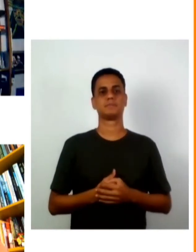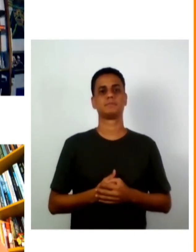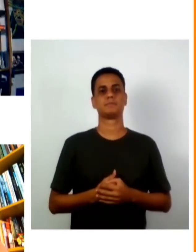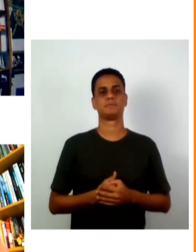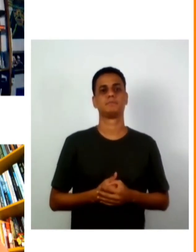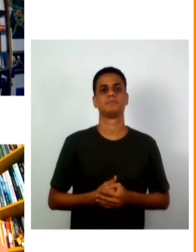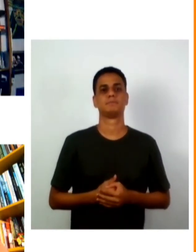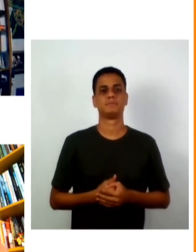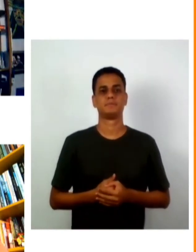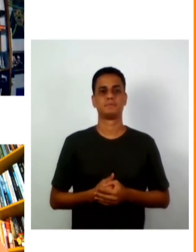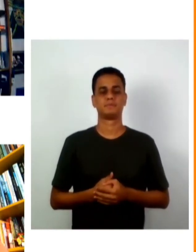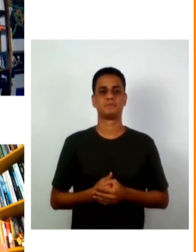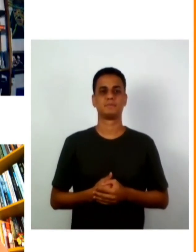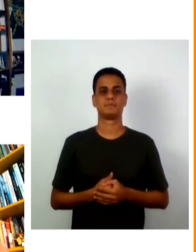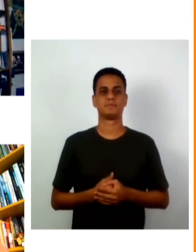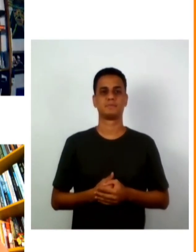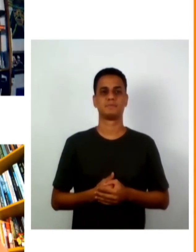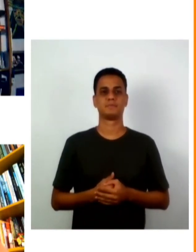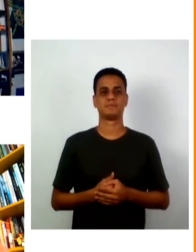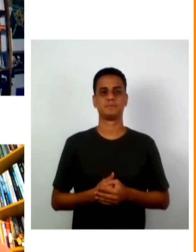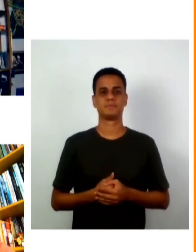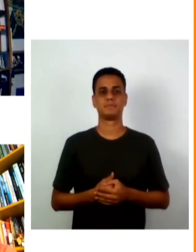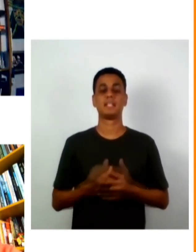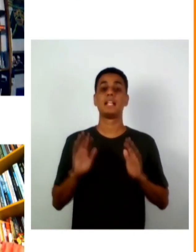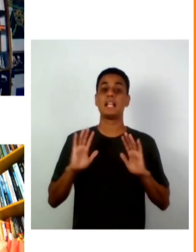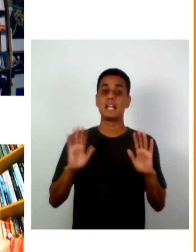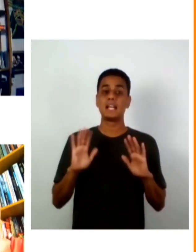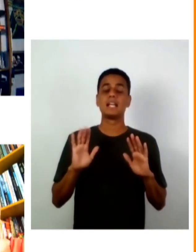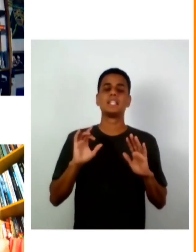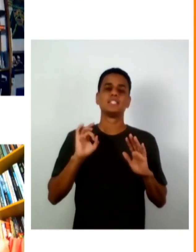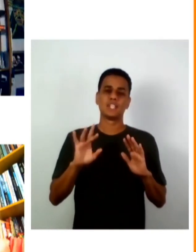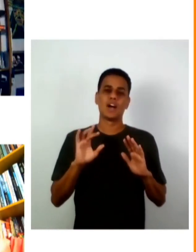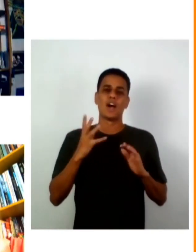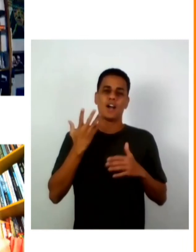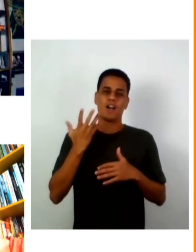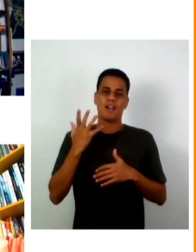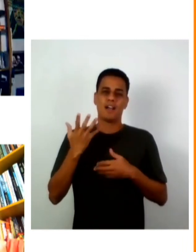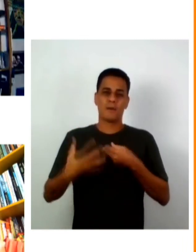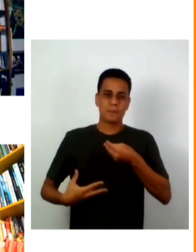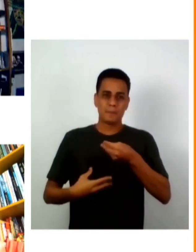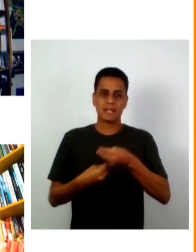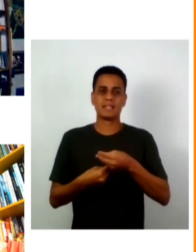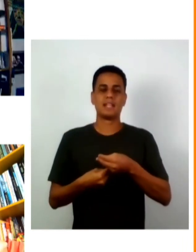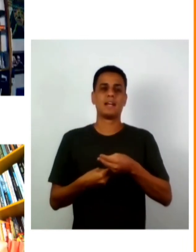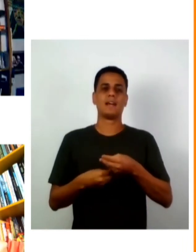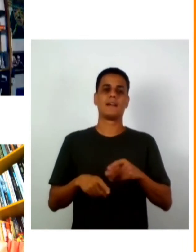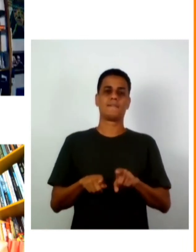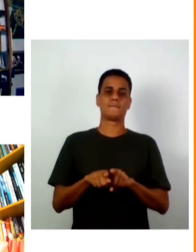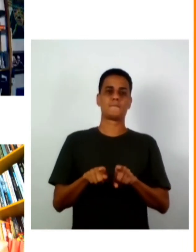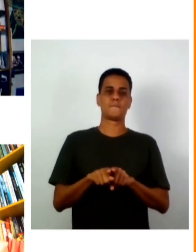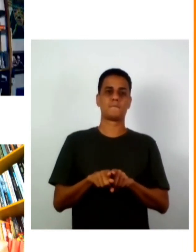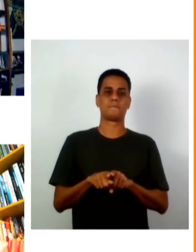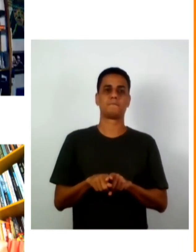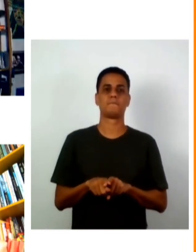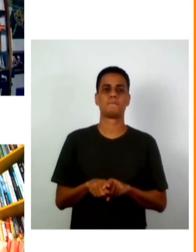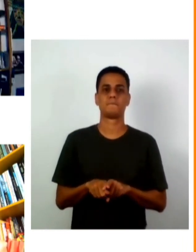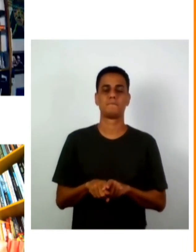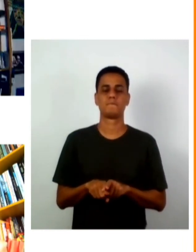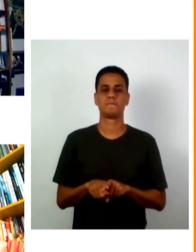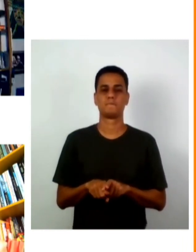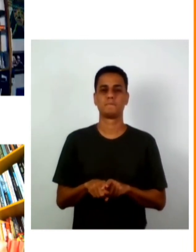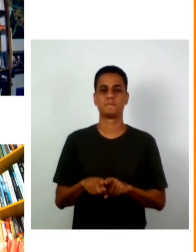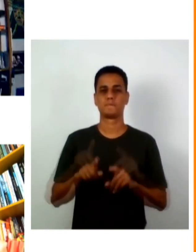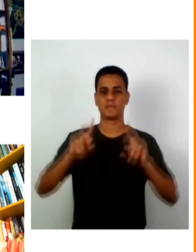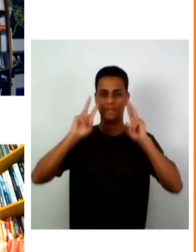é não o que eu ia até complementar que além agora desse avanço que teve do ponto de vista